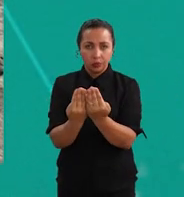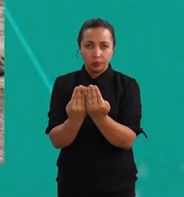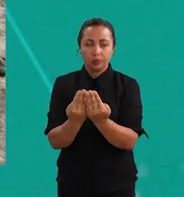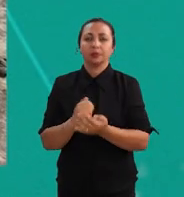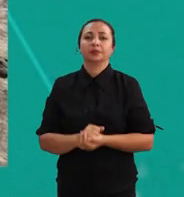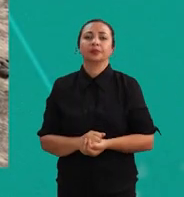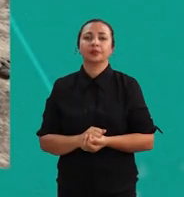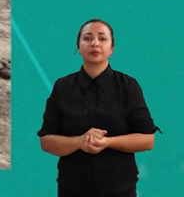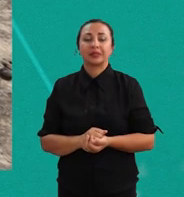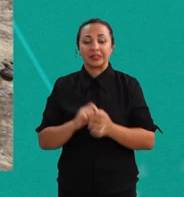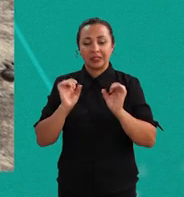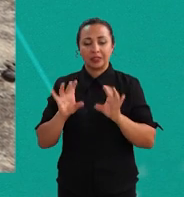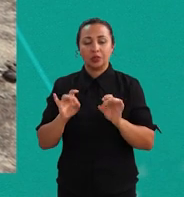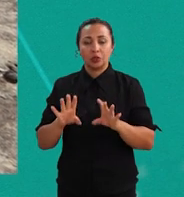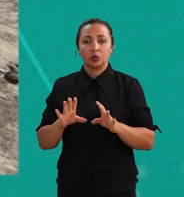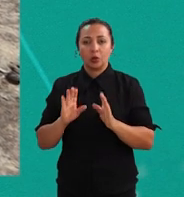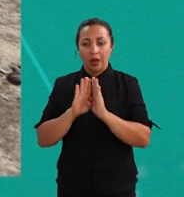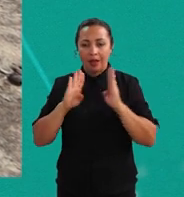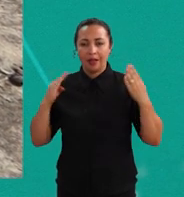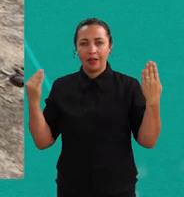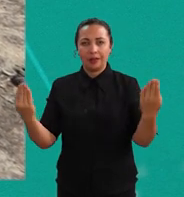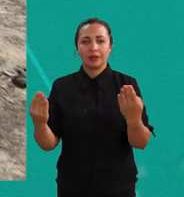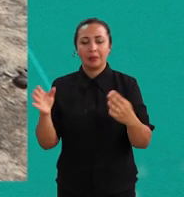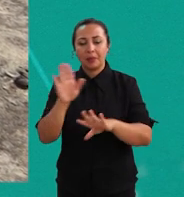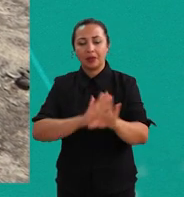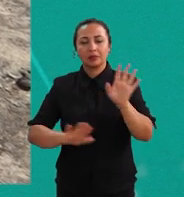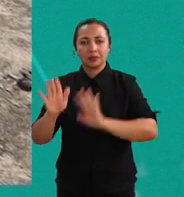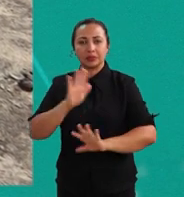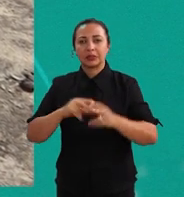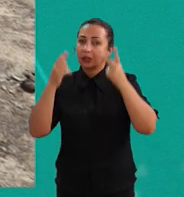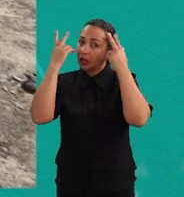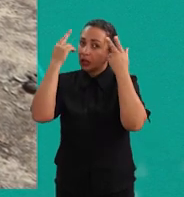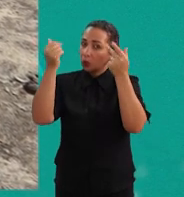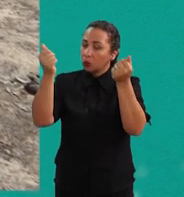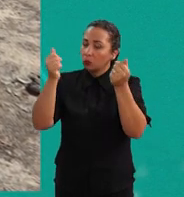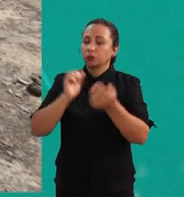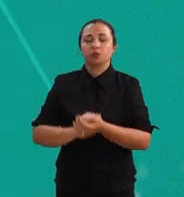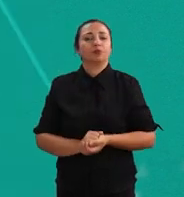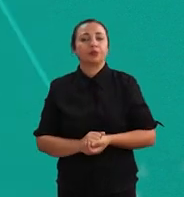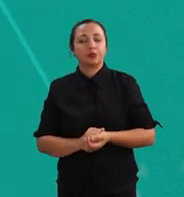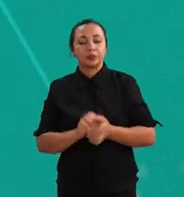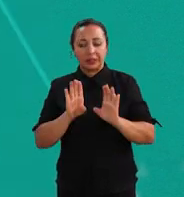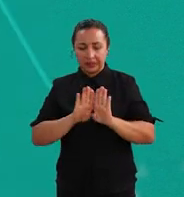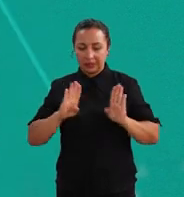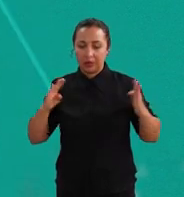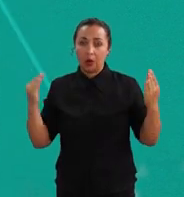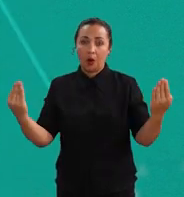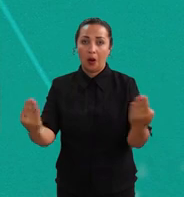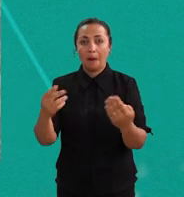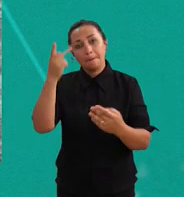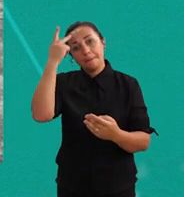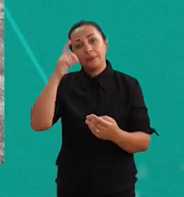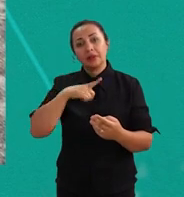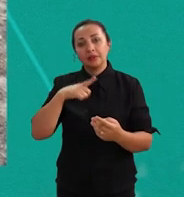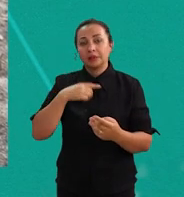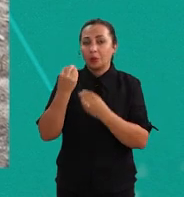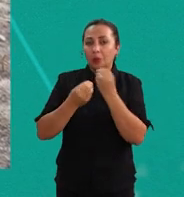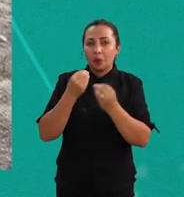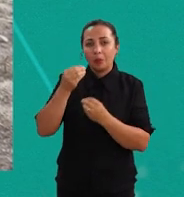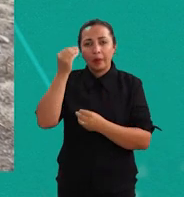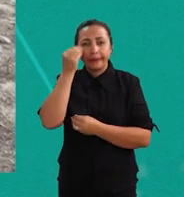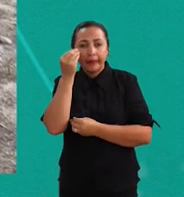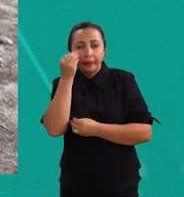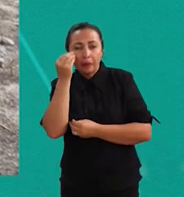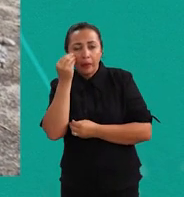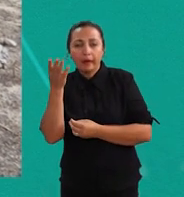cercaram essas áreas e deixaram essas áreas em recuperação natural. Eles cercaram essas áreas pra manter como